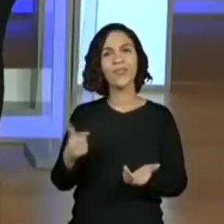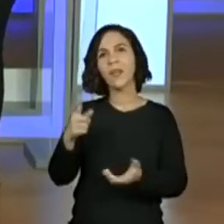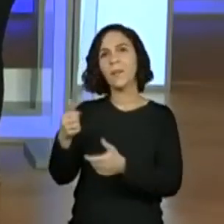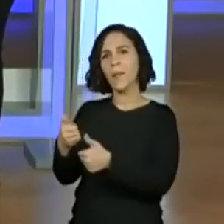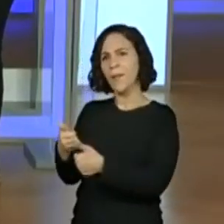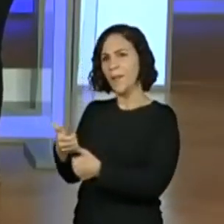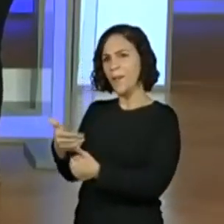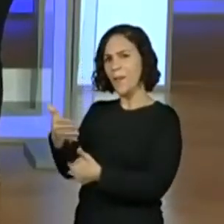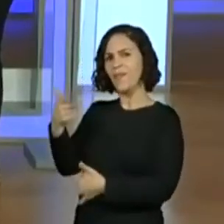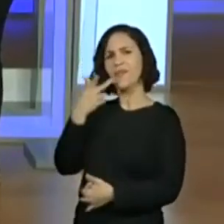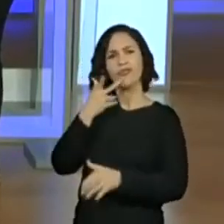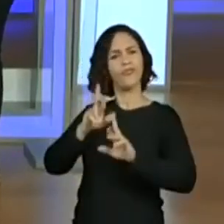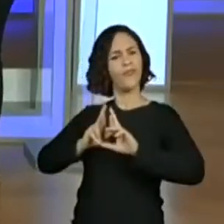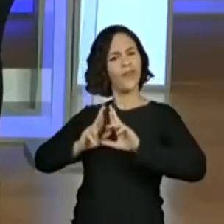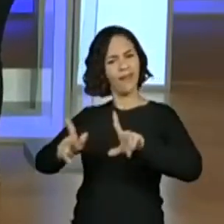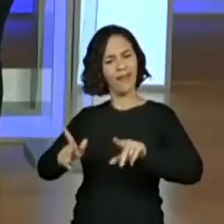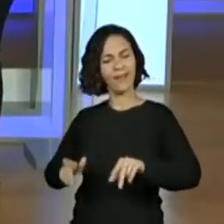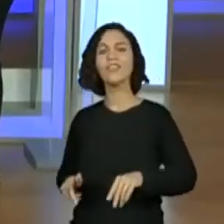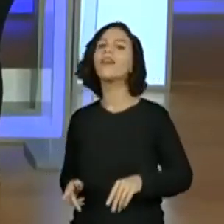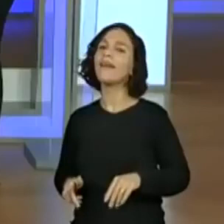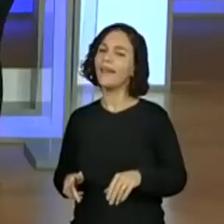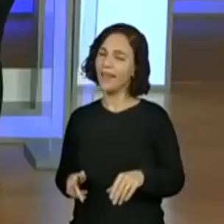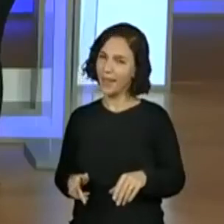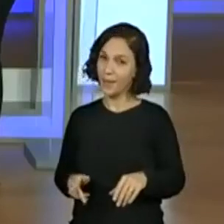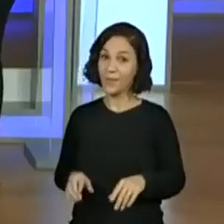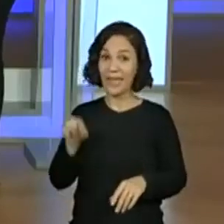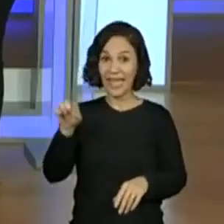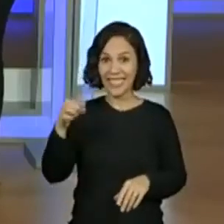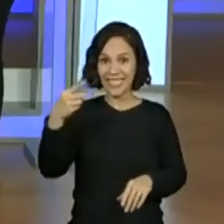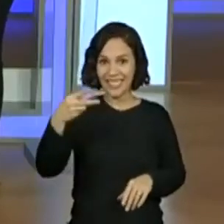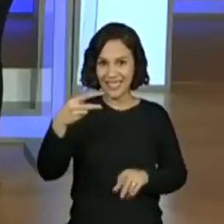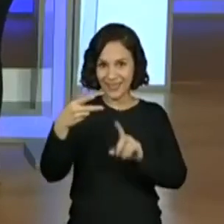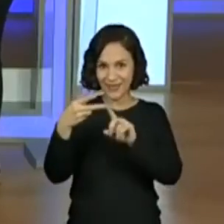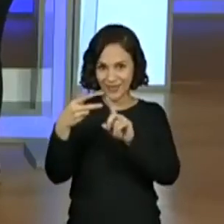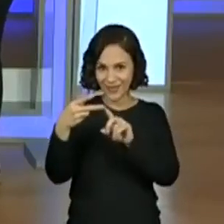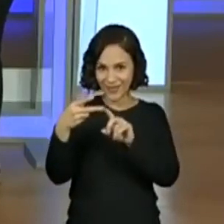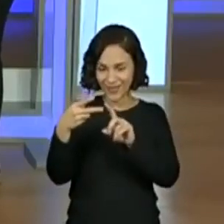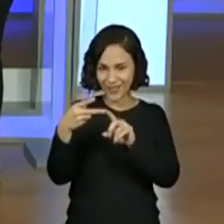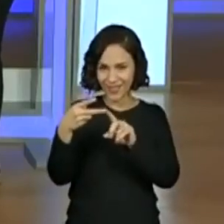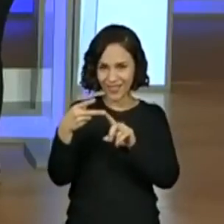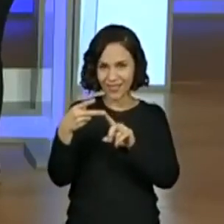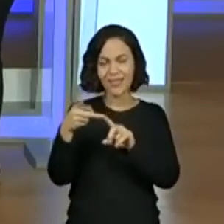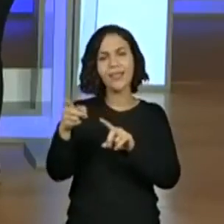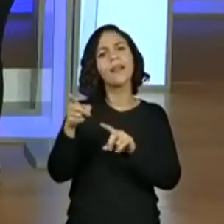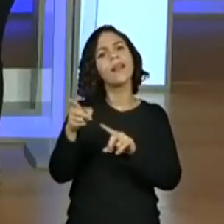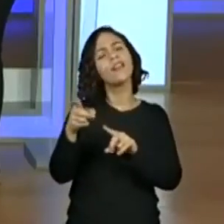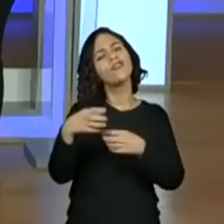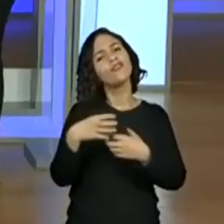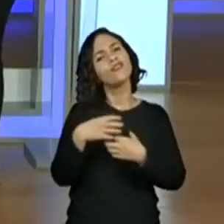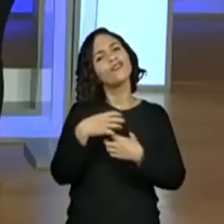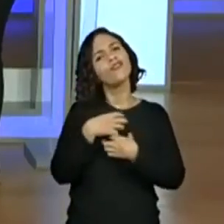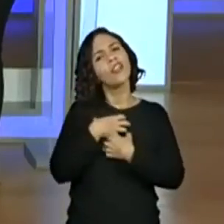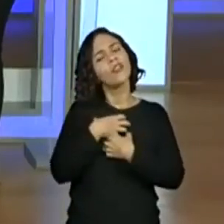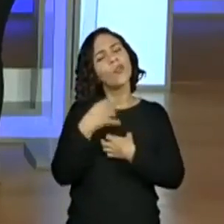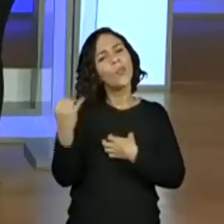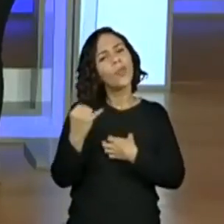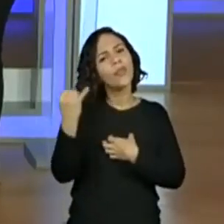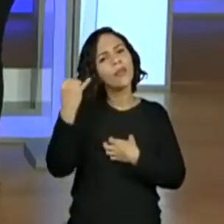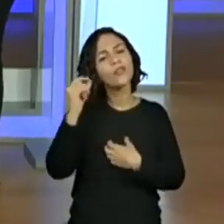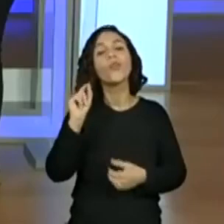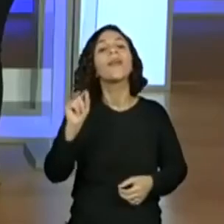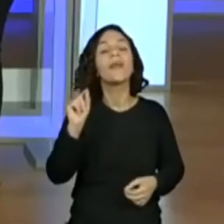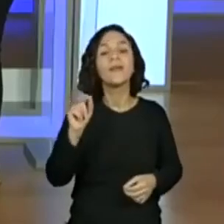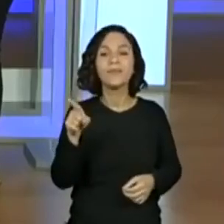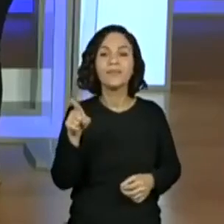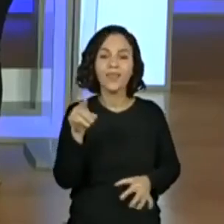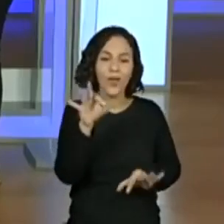São diferentes, professora. E esse texto, ele tem uma característica muito importante. Como